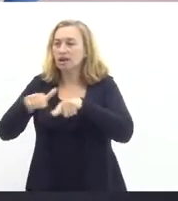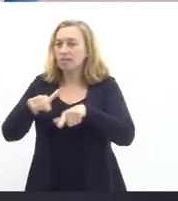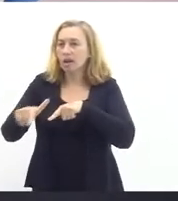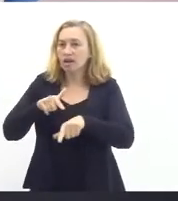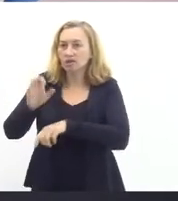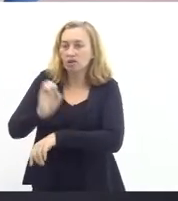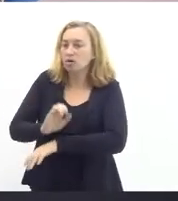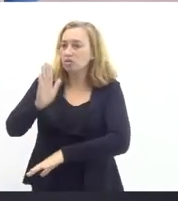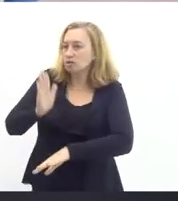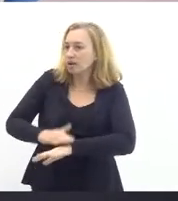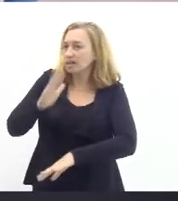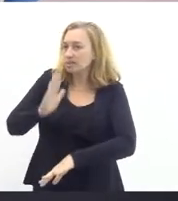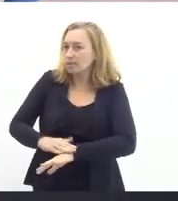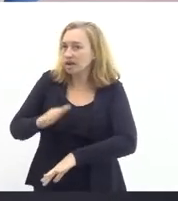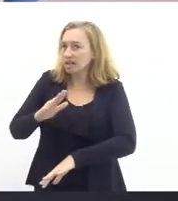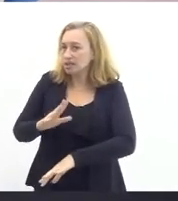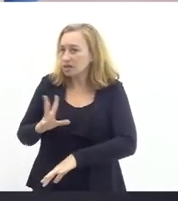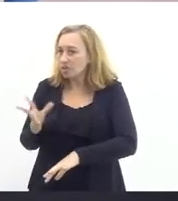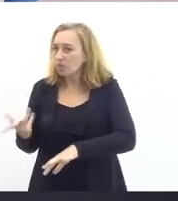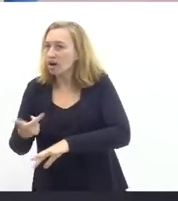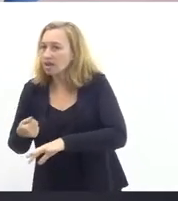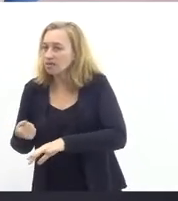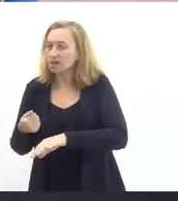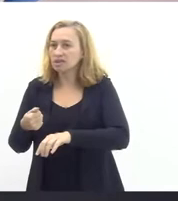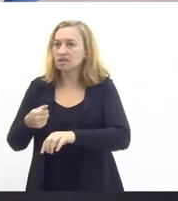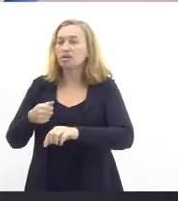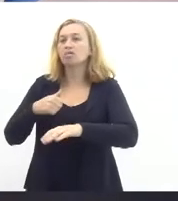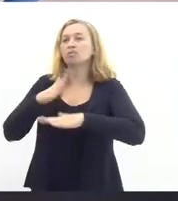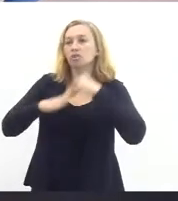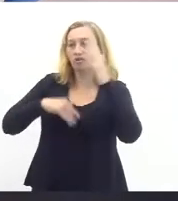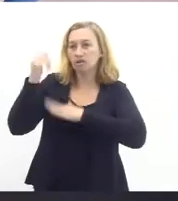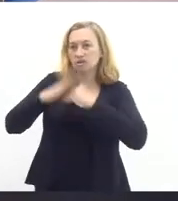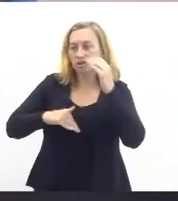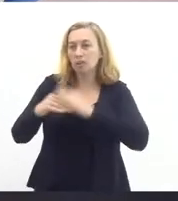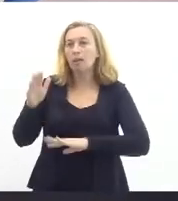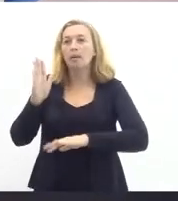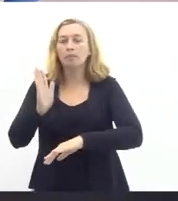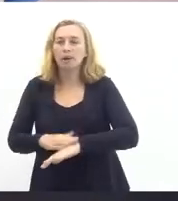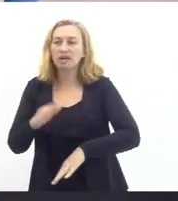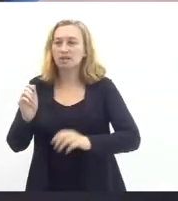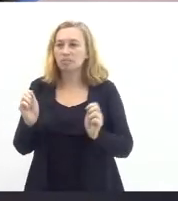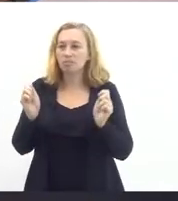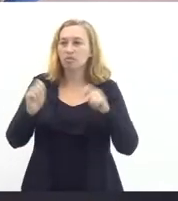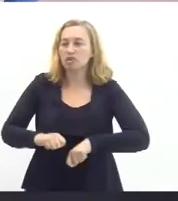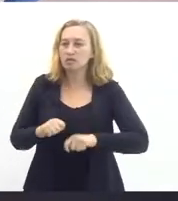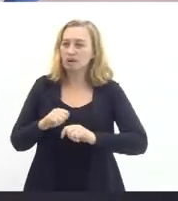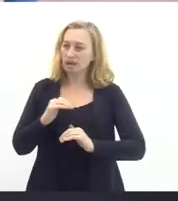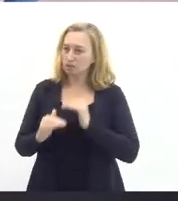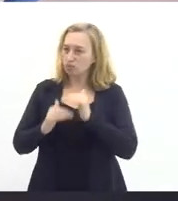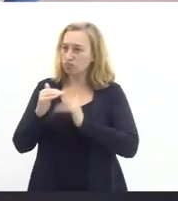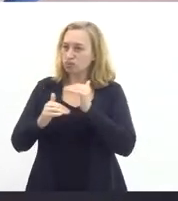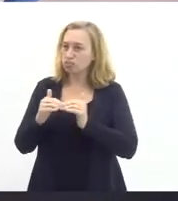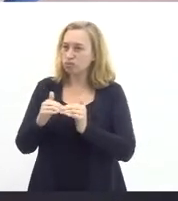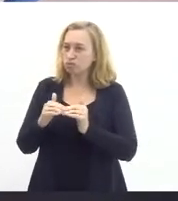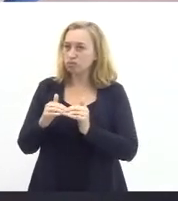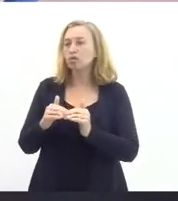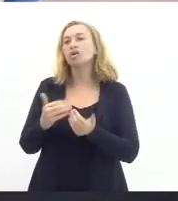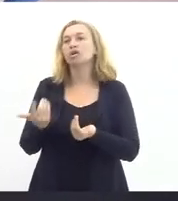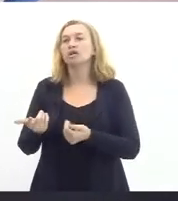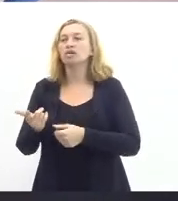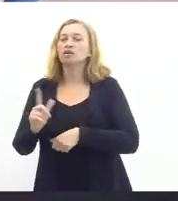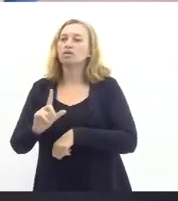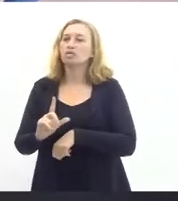qualificação profissional a gente consegue promover, maior a possibilidade da gente aumentar a média das remunerações do nosso Estado.